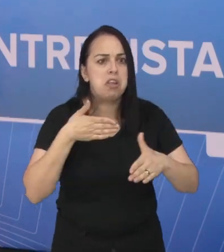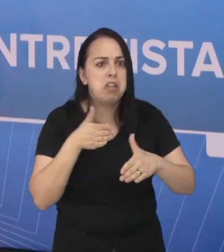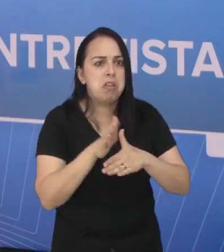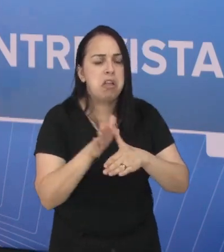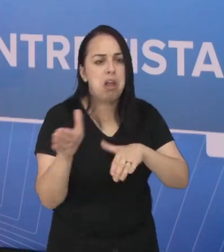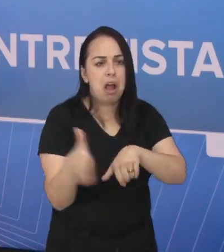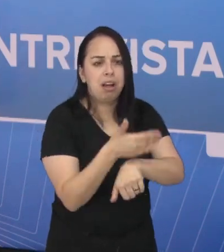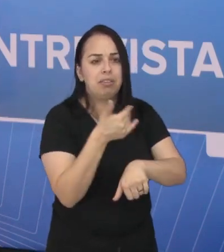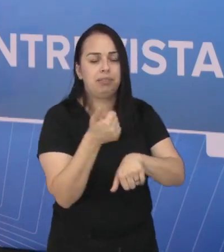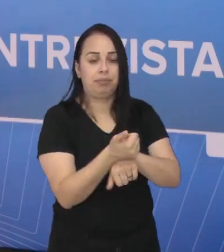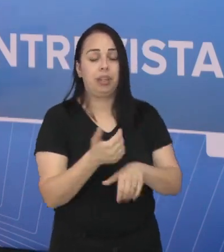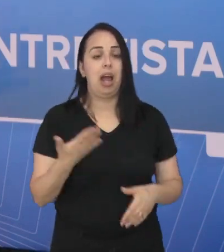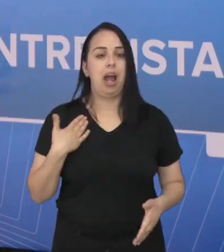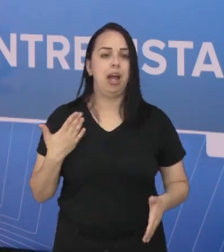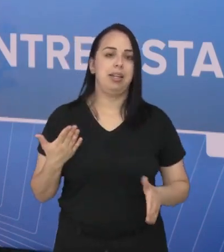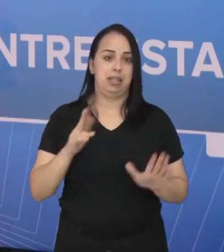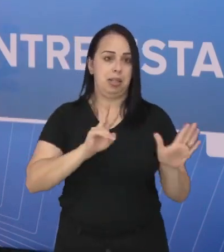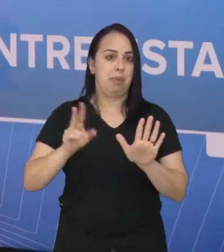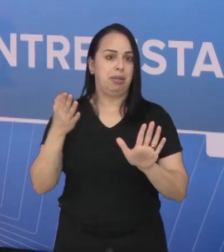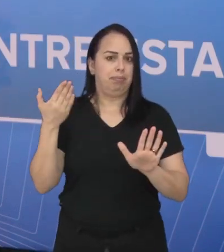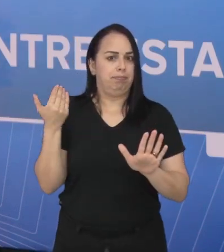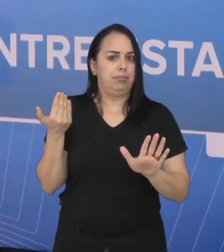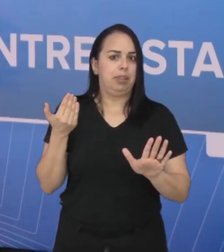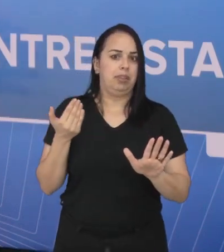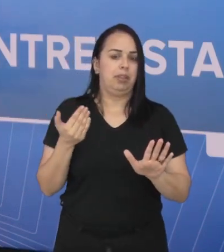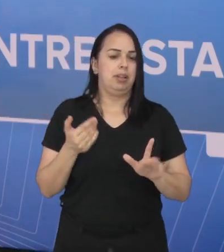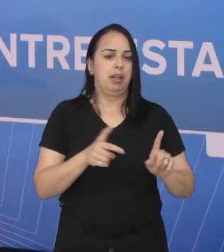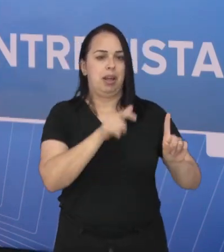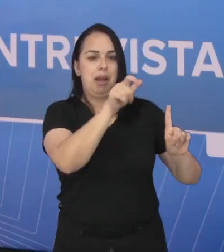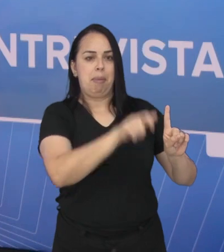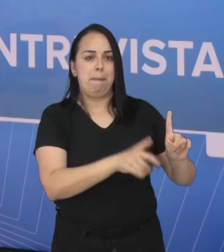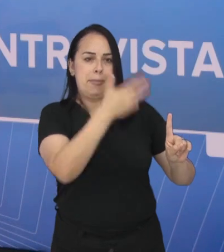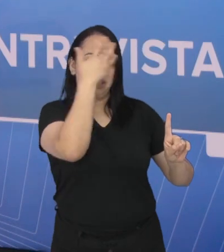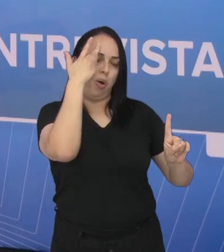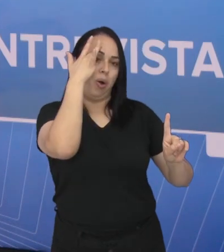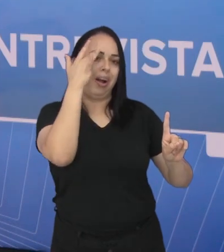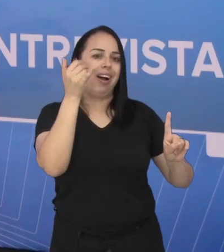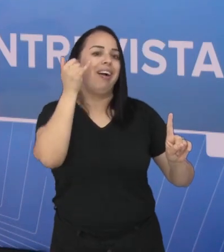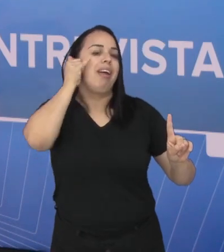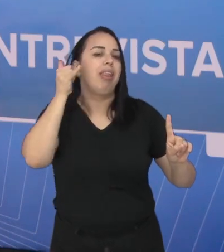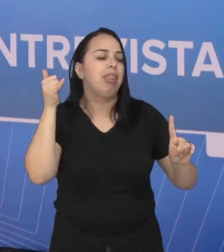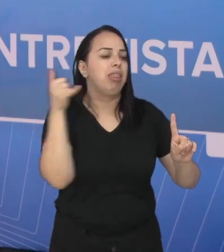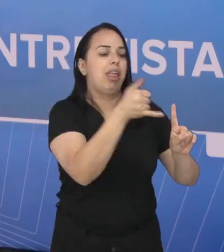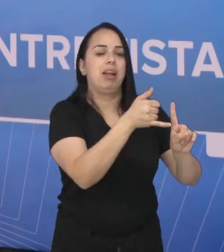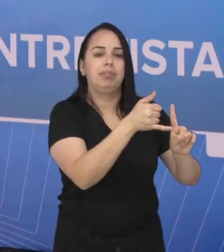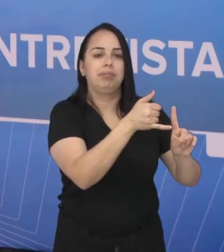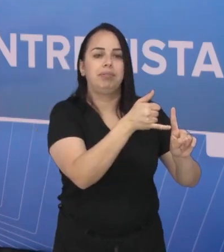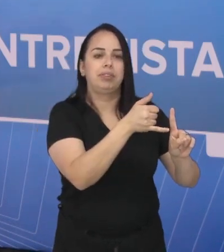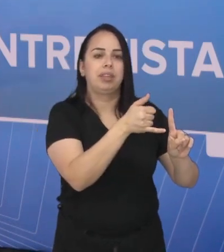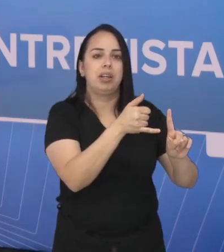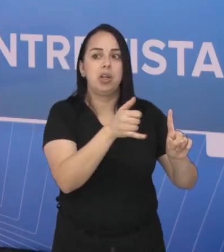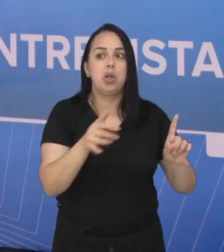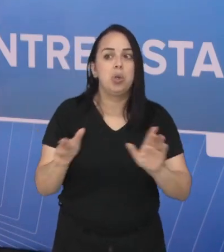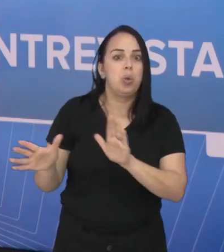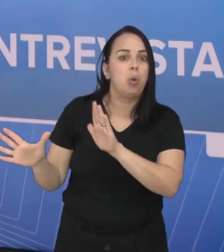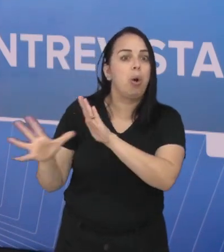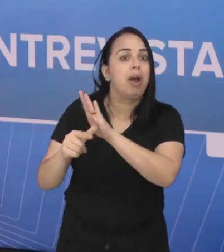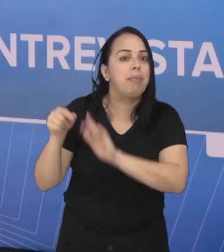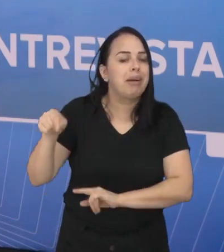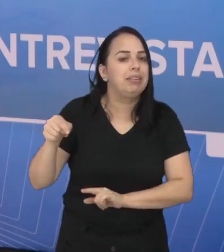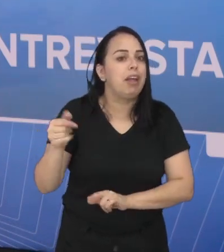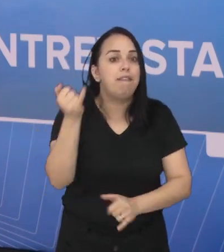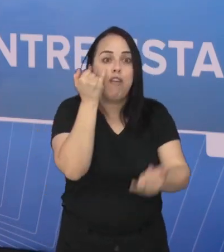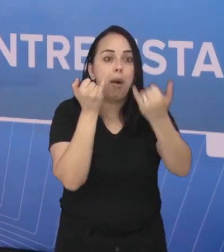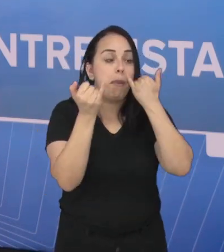tentativa de golpe. Recentemente, nessa semana, uma pessoa muito próxima a mim recebeu uma ligação. E o